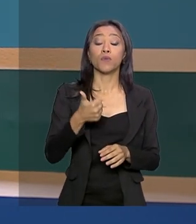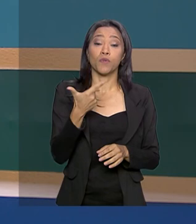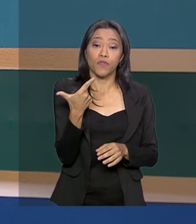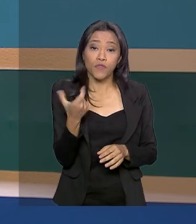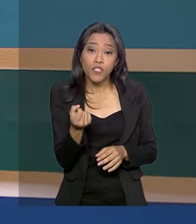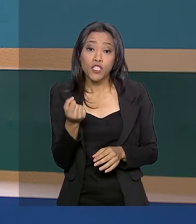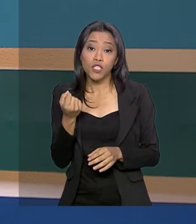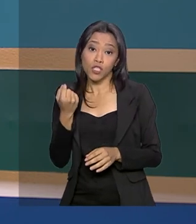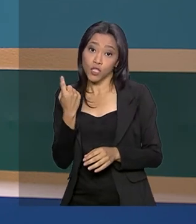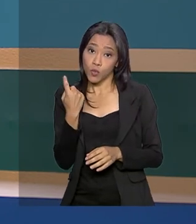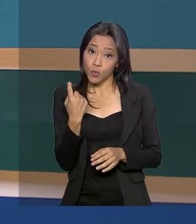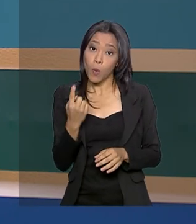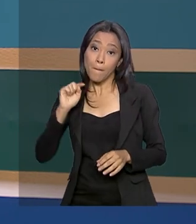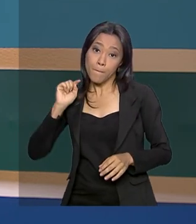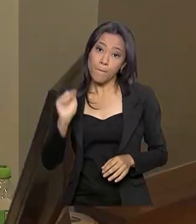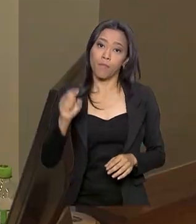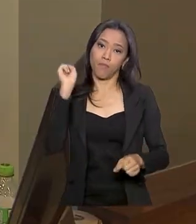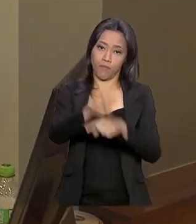postos de trabalho.